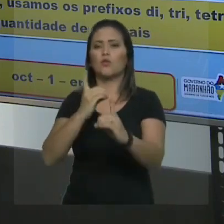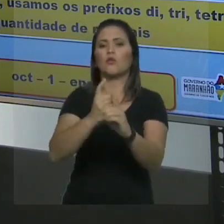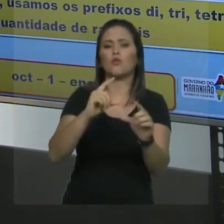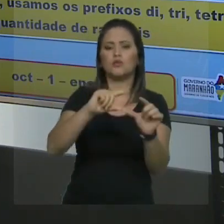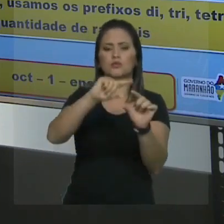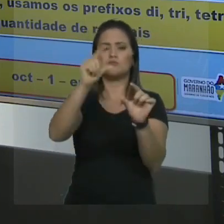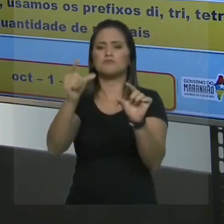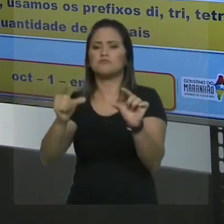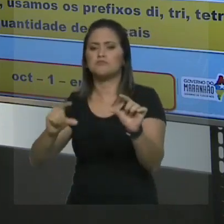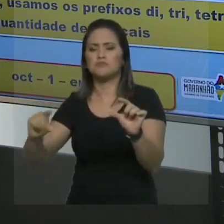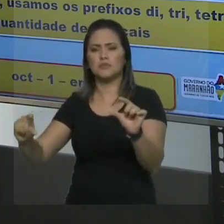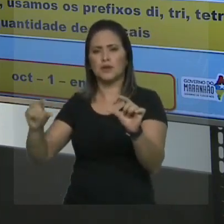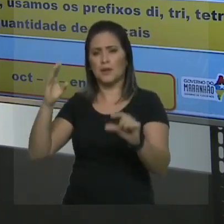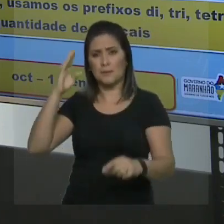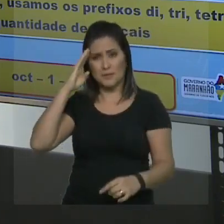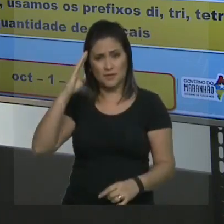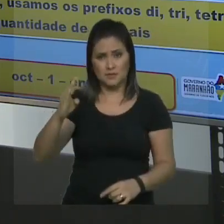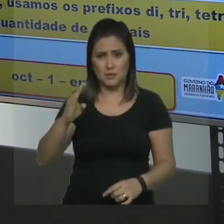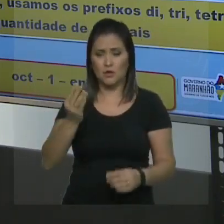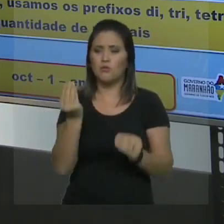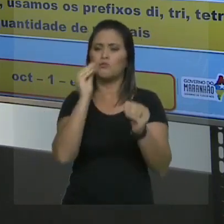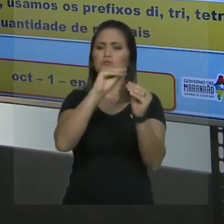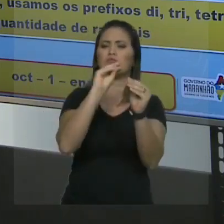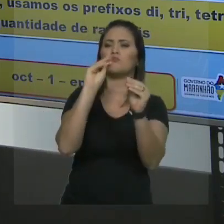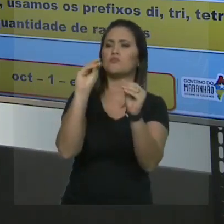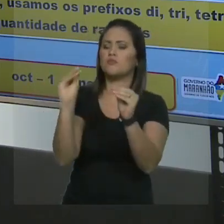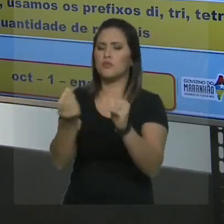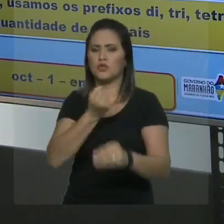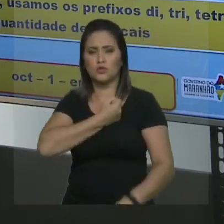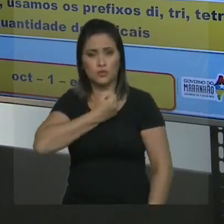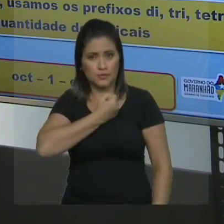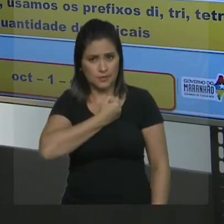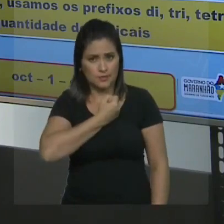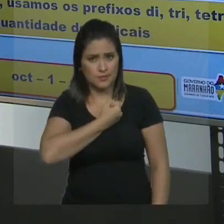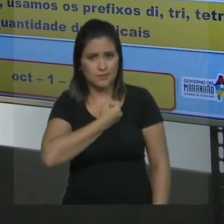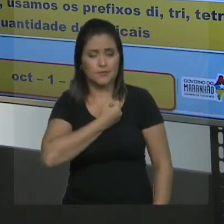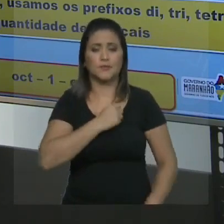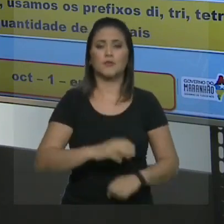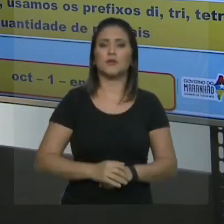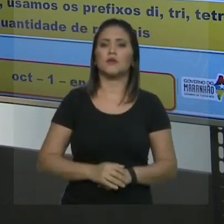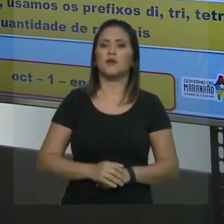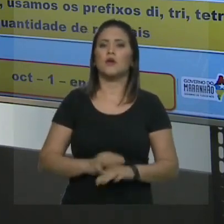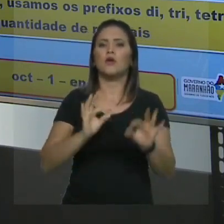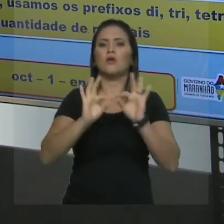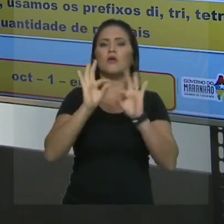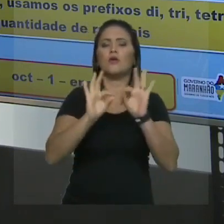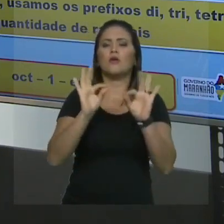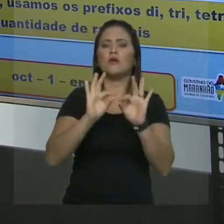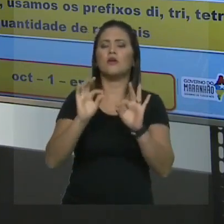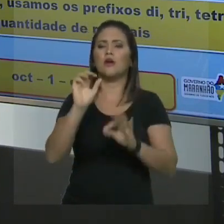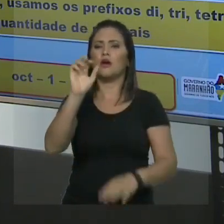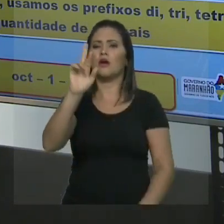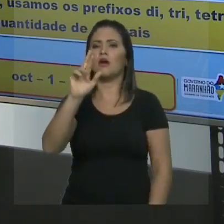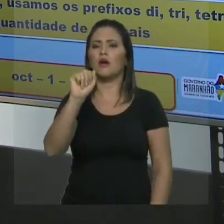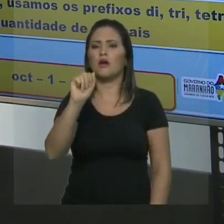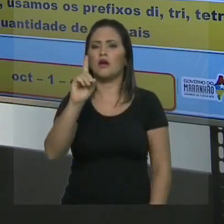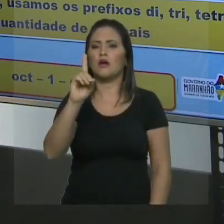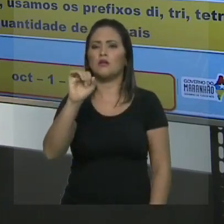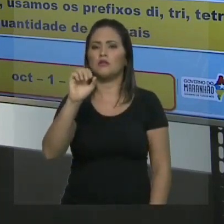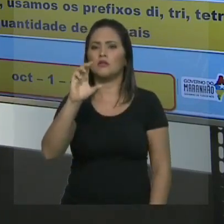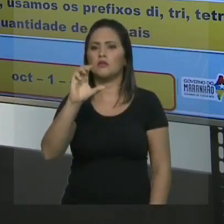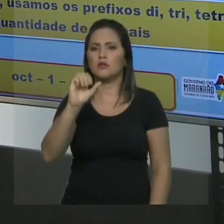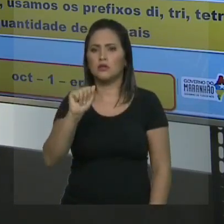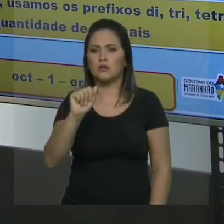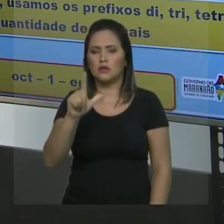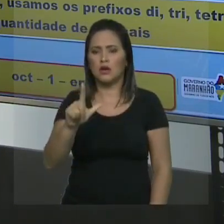Numerei a cadeia principal. Tudo bem? E na hora de dar o nome, coloquei os radicais por ordem alfabética. Depois, a cadeia principal.